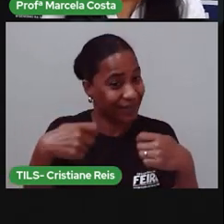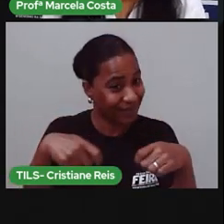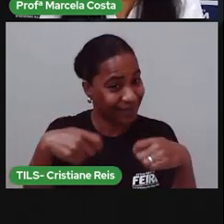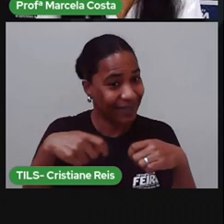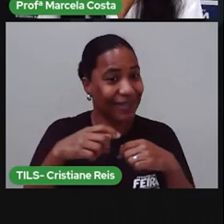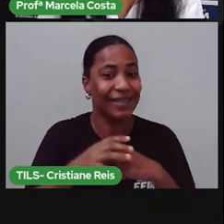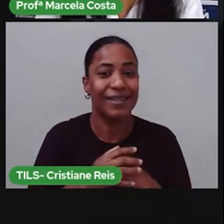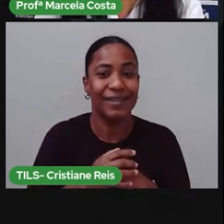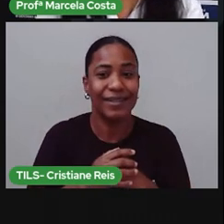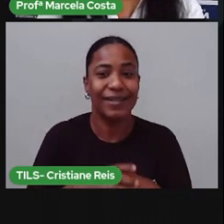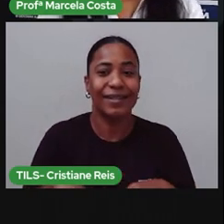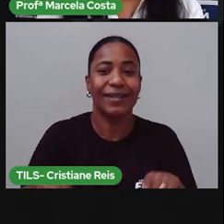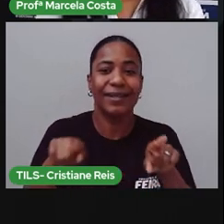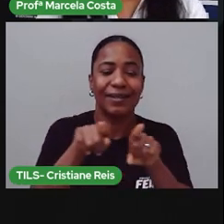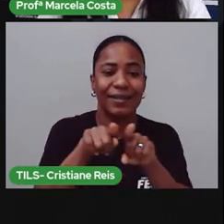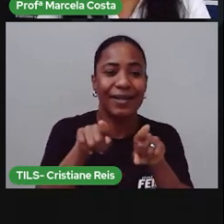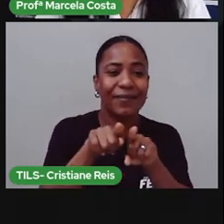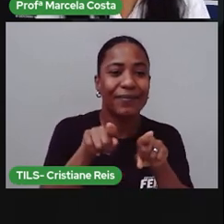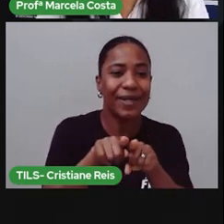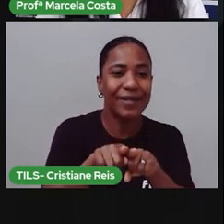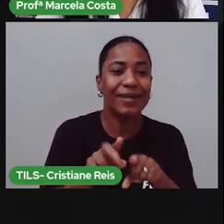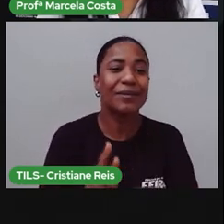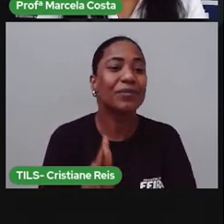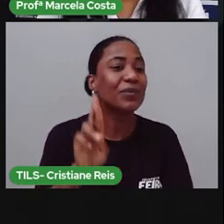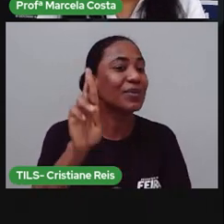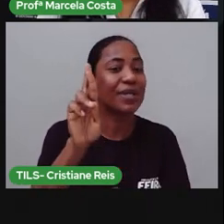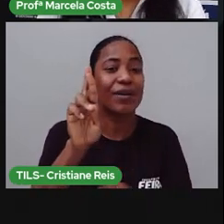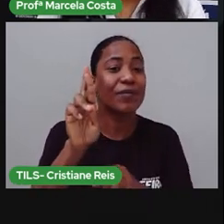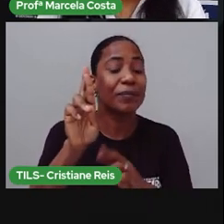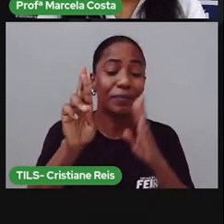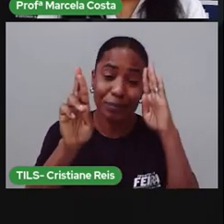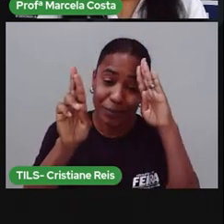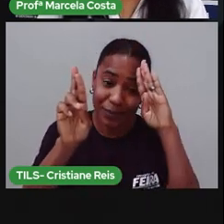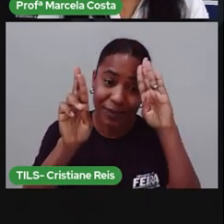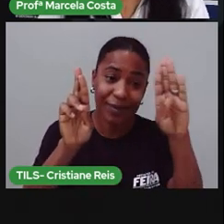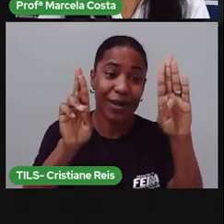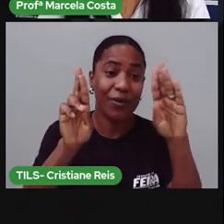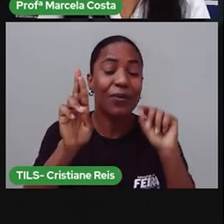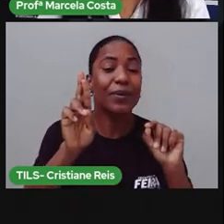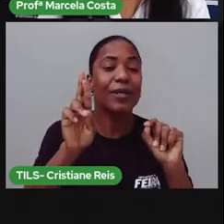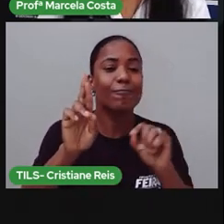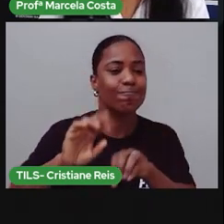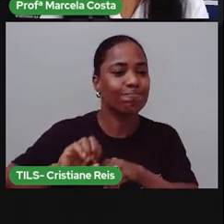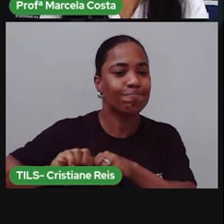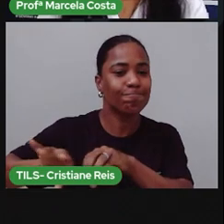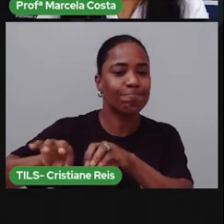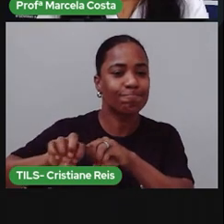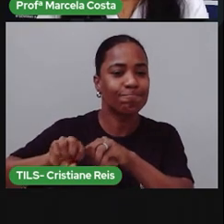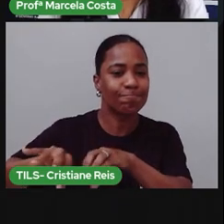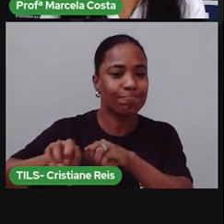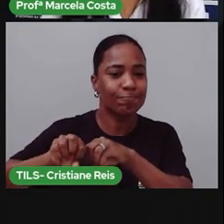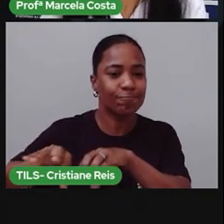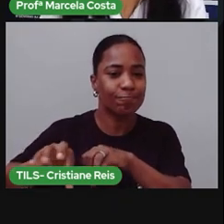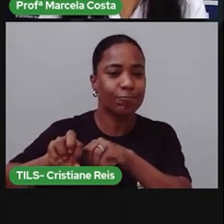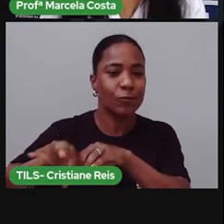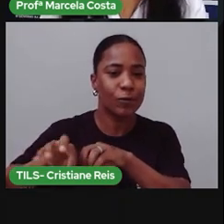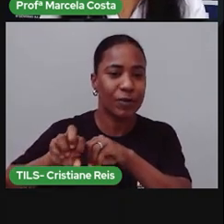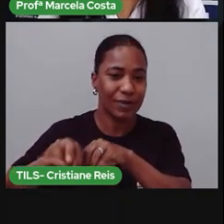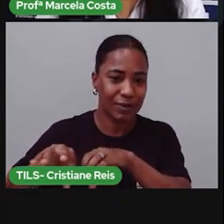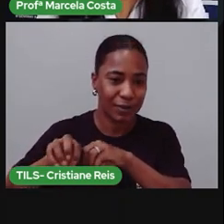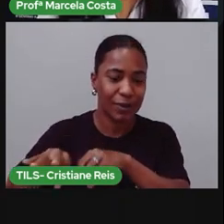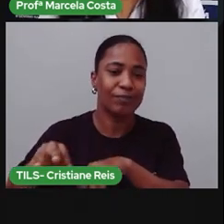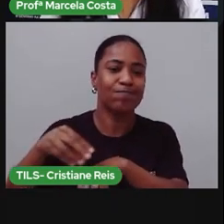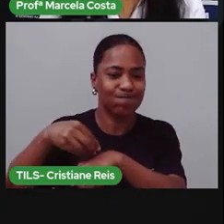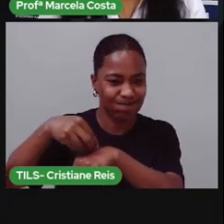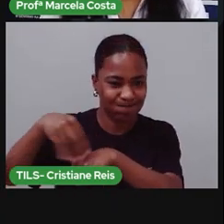E vai ser responsável, principalmente, pela educação de vocês. Por passar